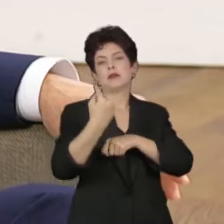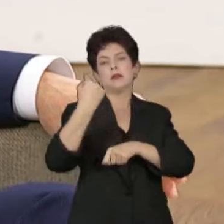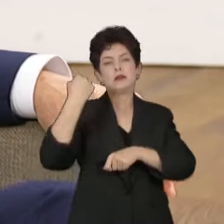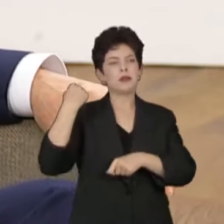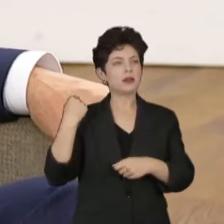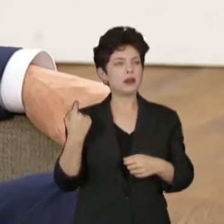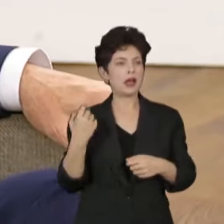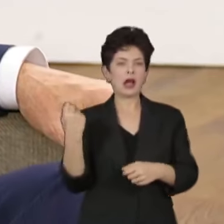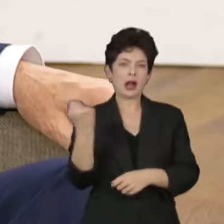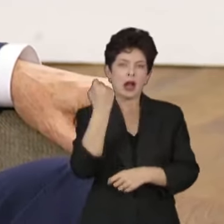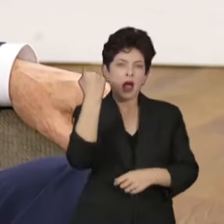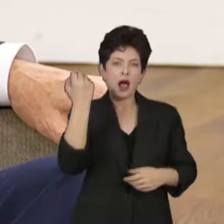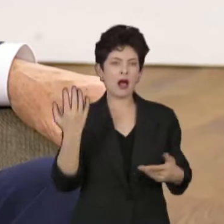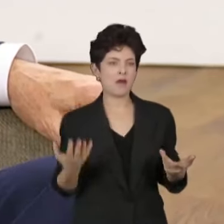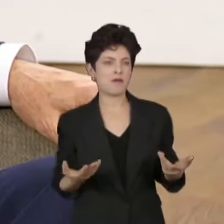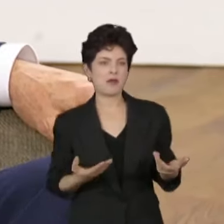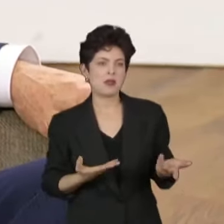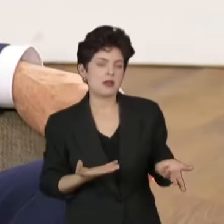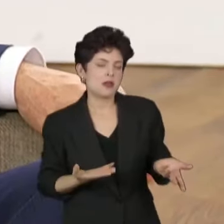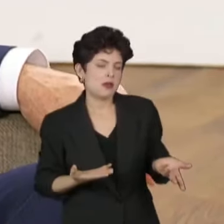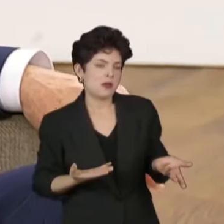grave assim